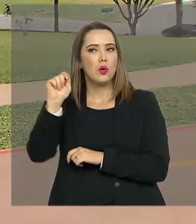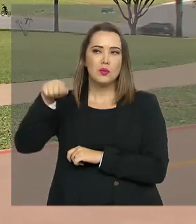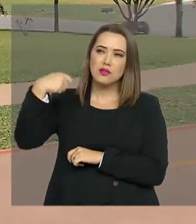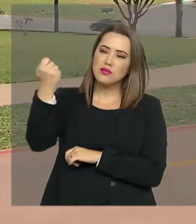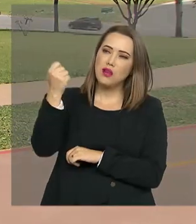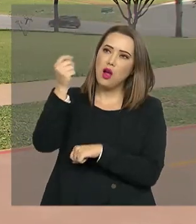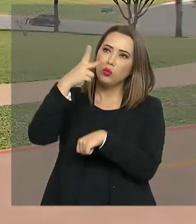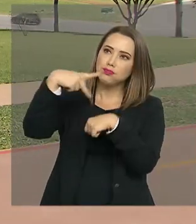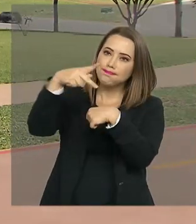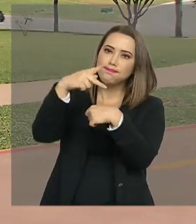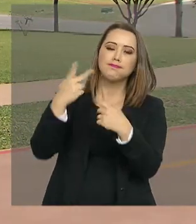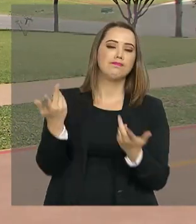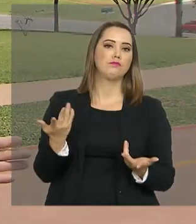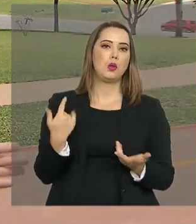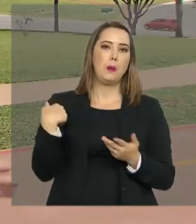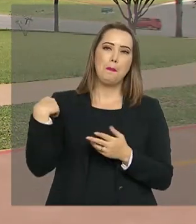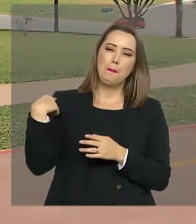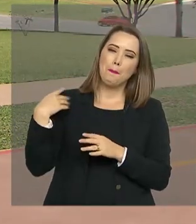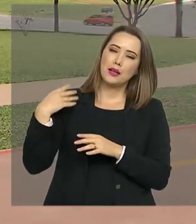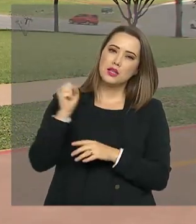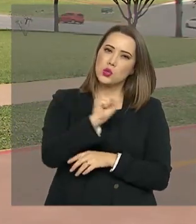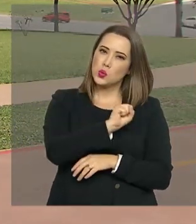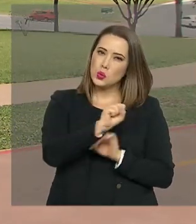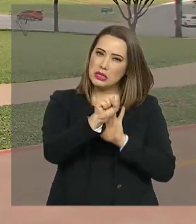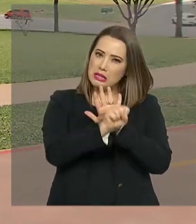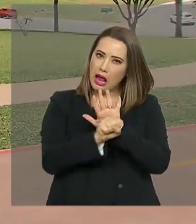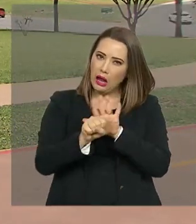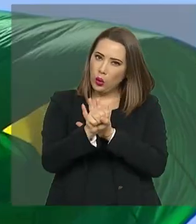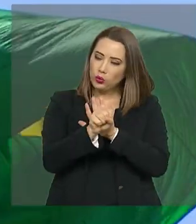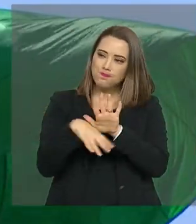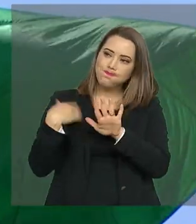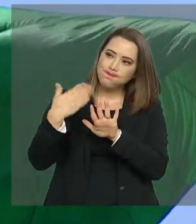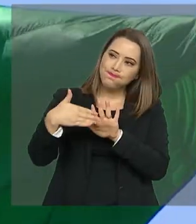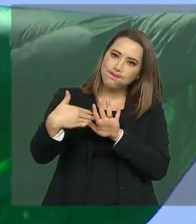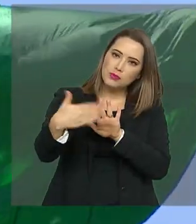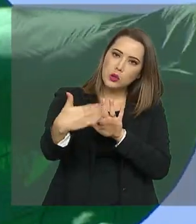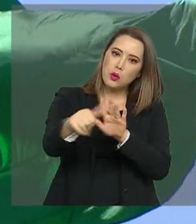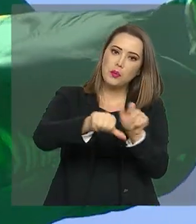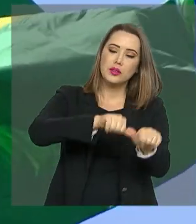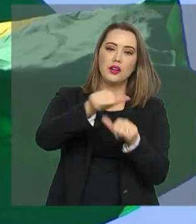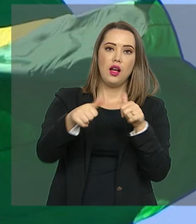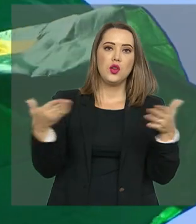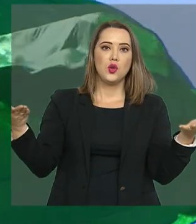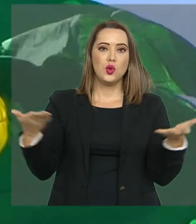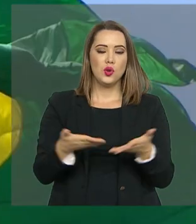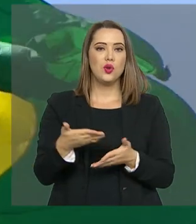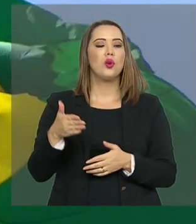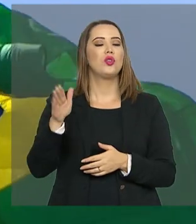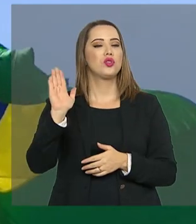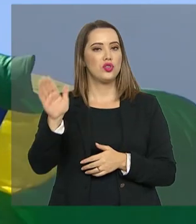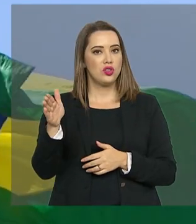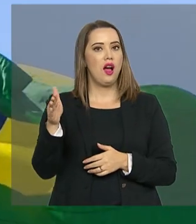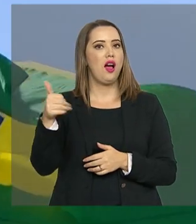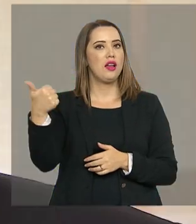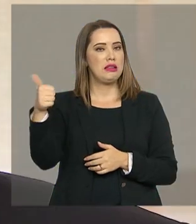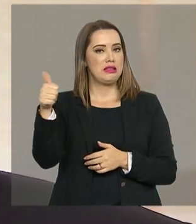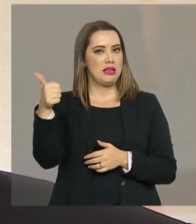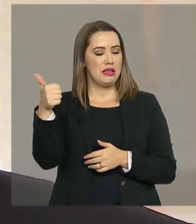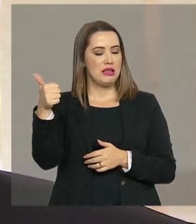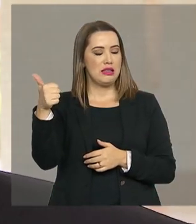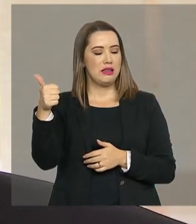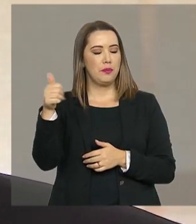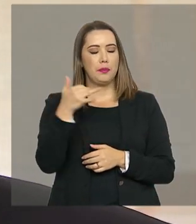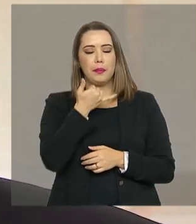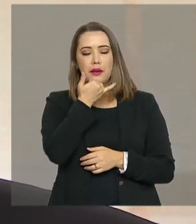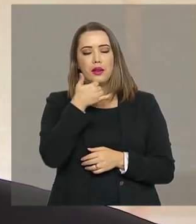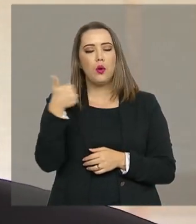ao longo desse século, ela veio sofrendo algumas modificações. E hoje nós estamos na 12ª bandeira. Para